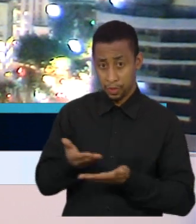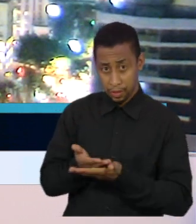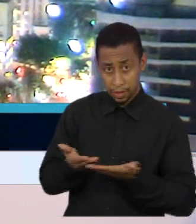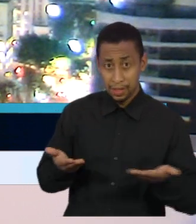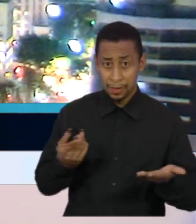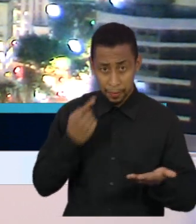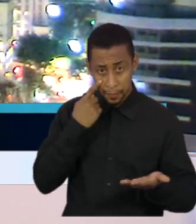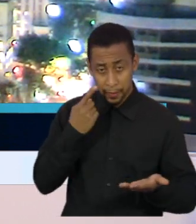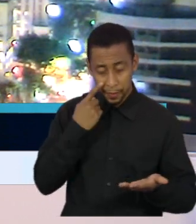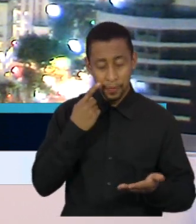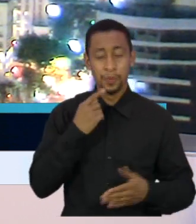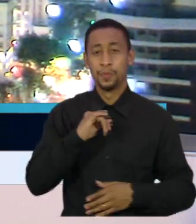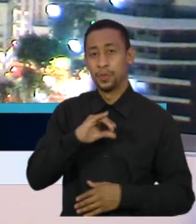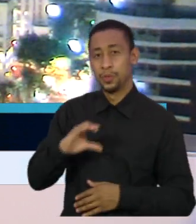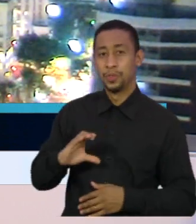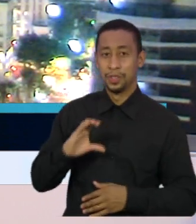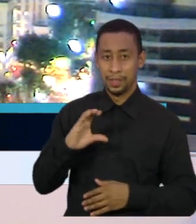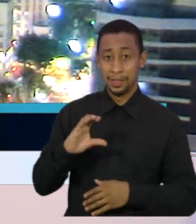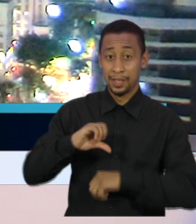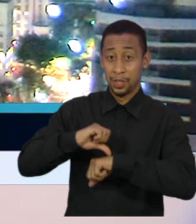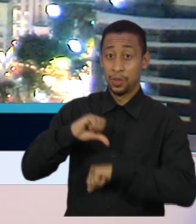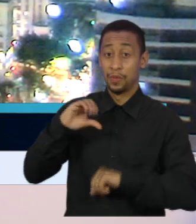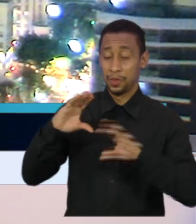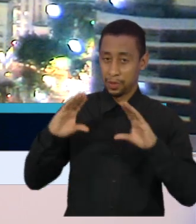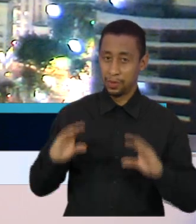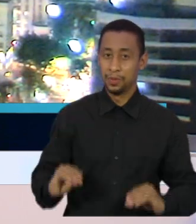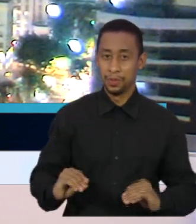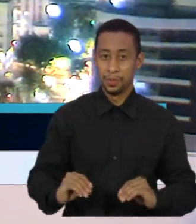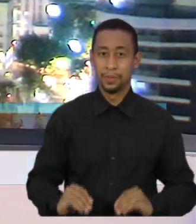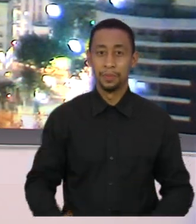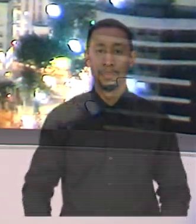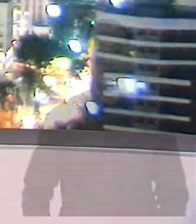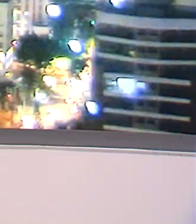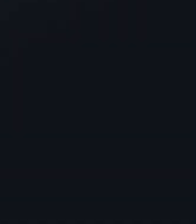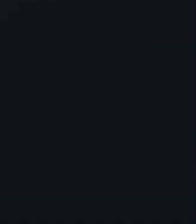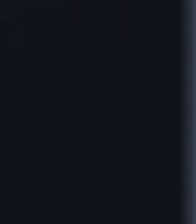completa você assiste às 9 horas da noite no Jornal da Cultura.